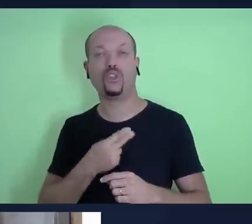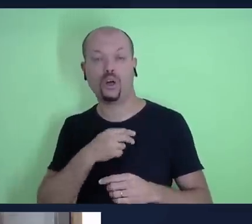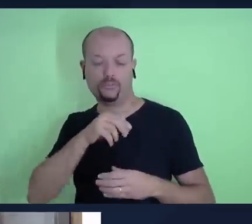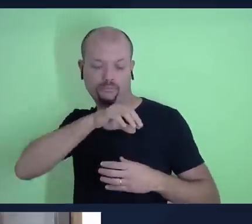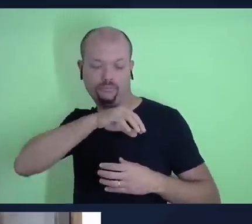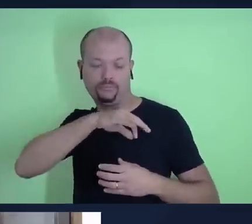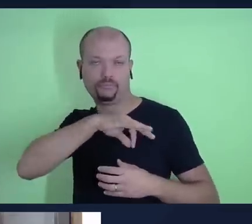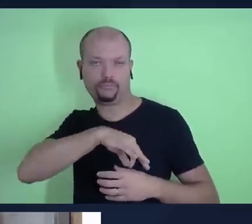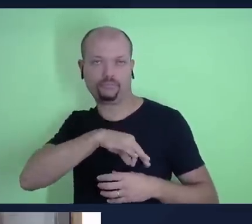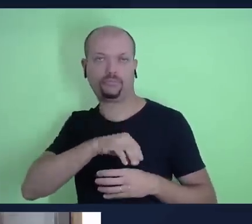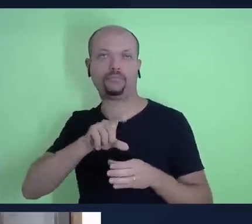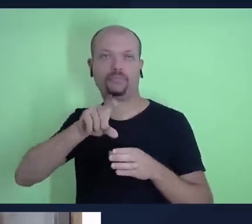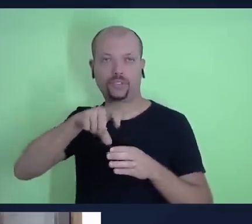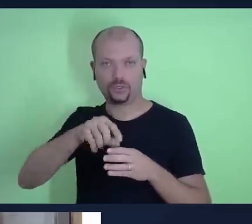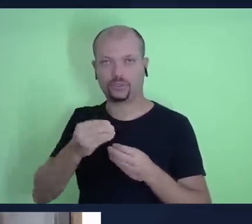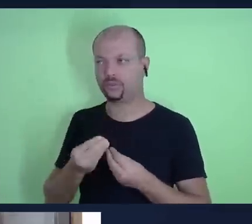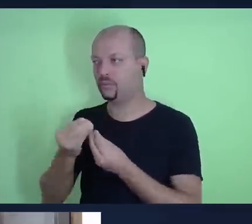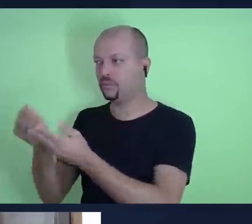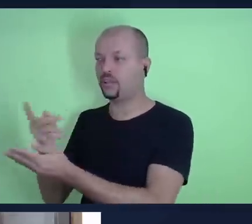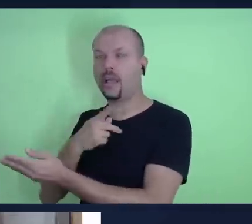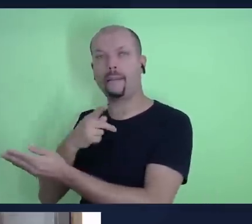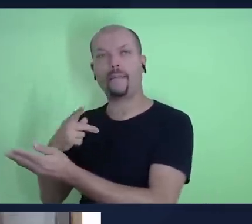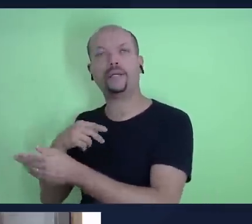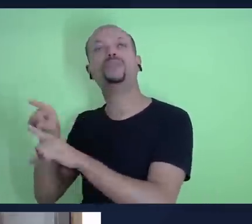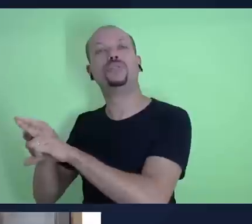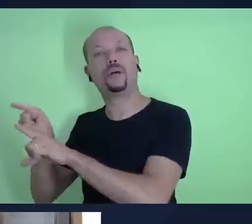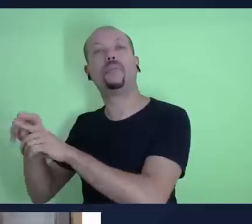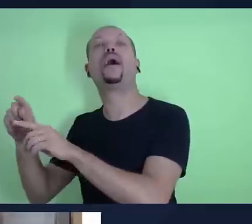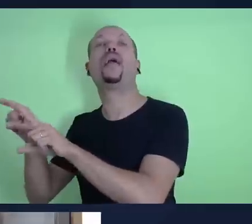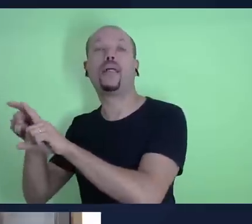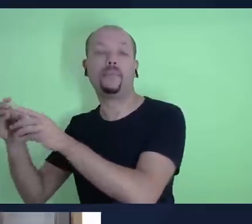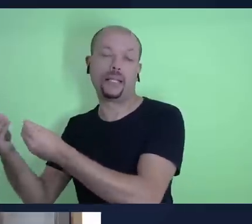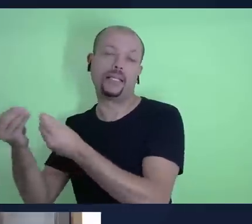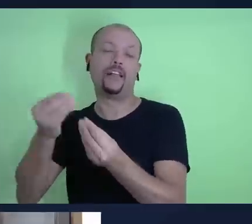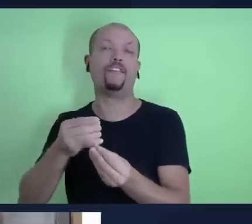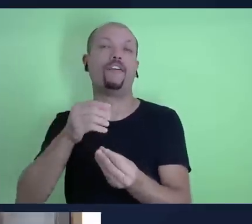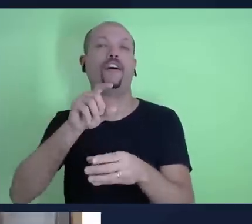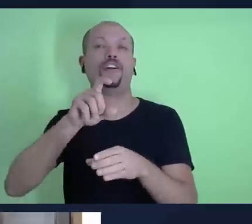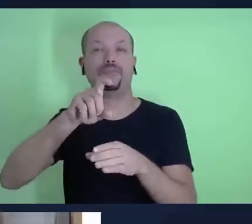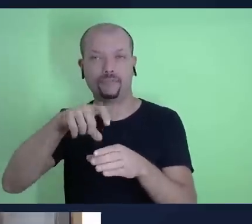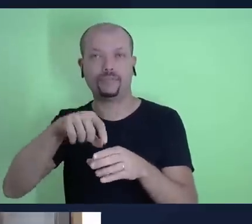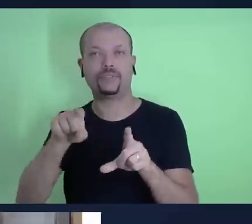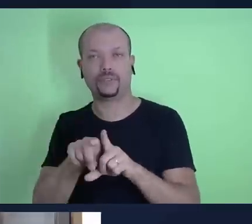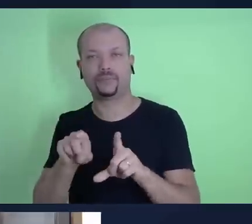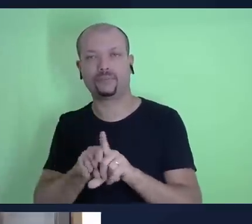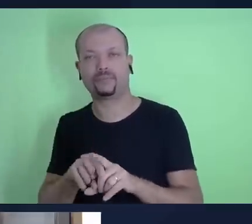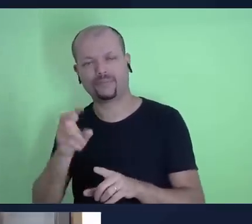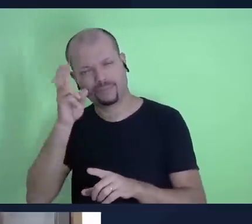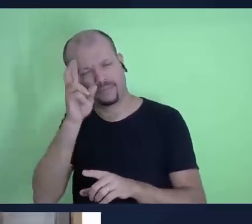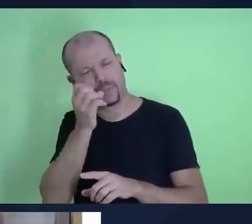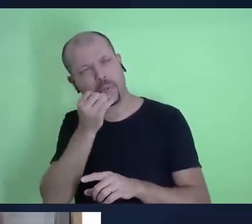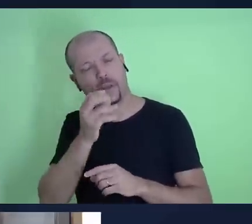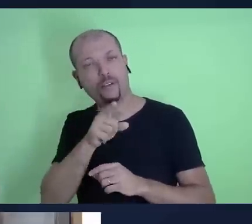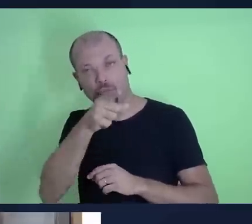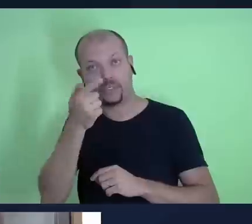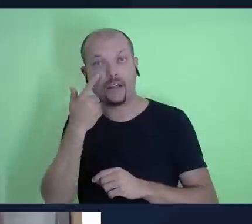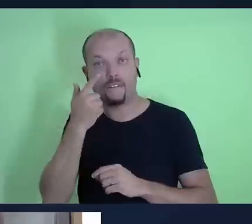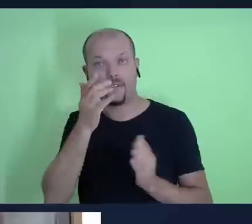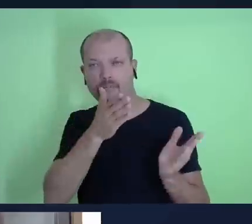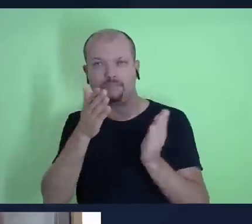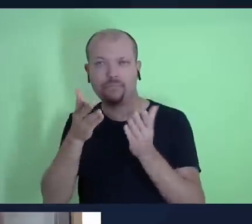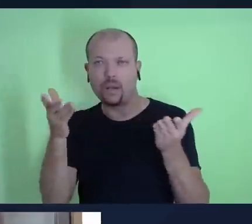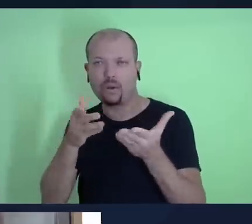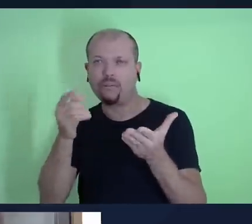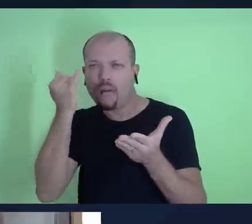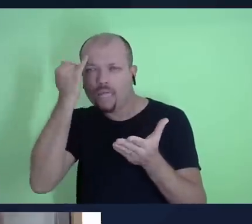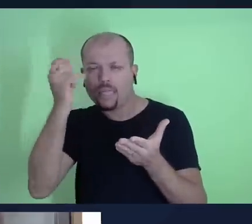que é entregue aos pastores, que também devolvem o seu dízimo. Perfeito, bem lembrado. E para você que nos acompanha, para você ter ideia